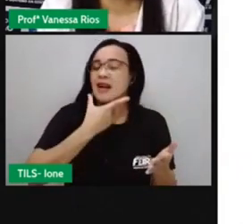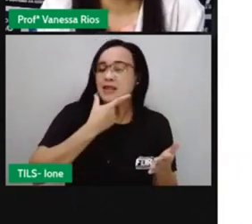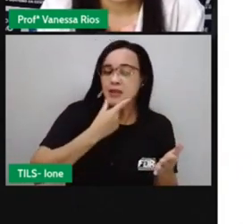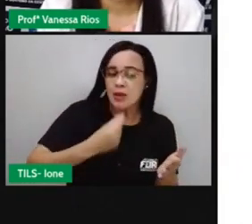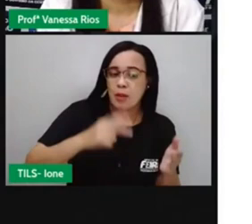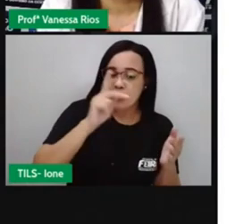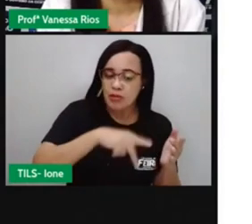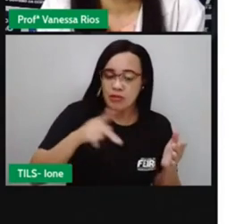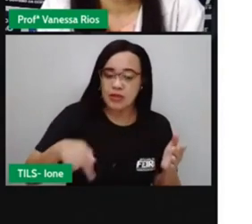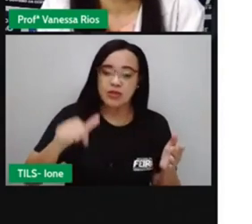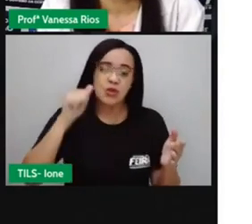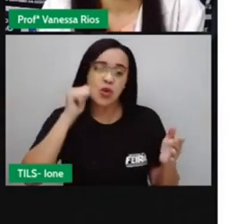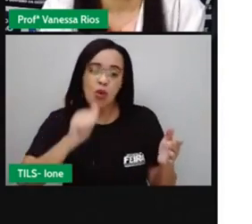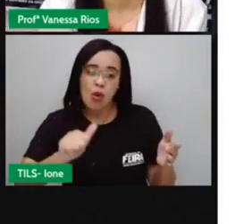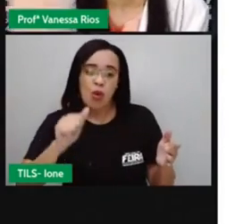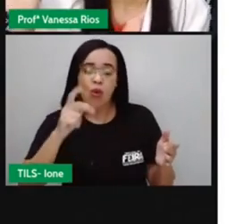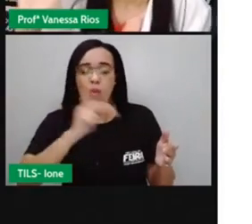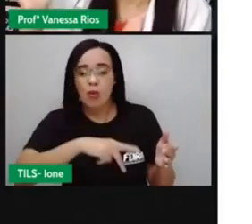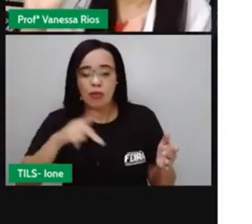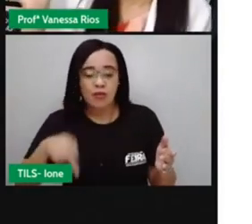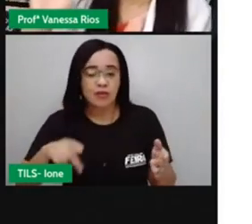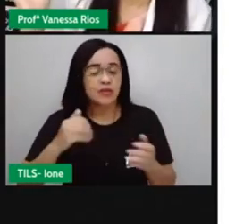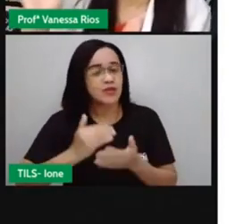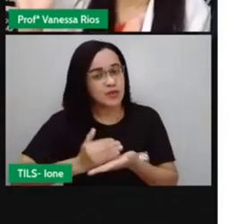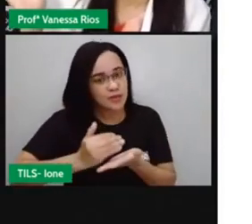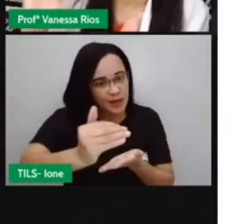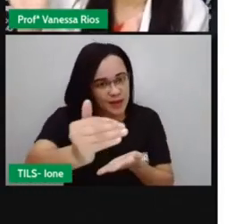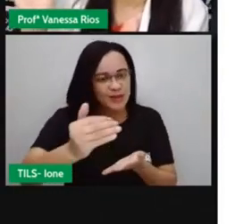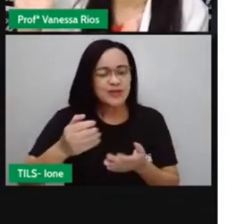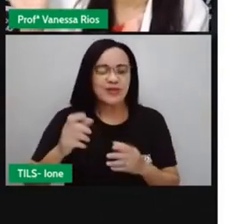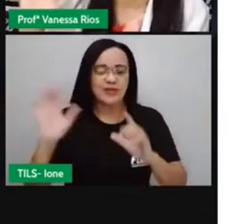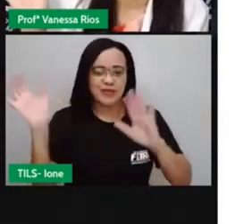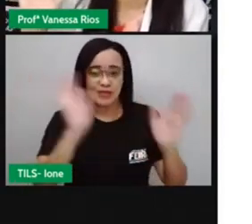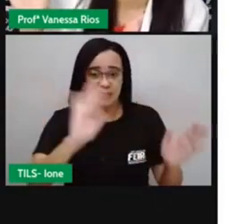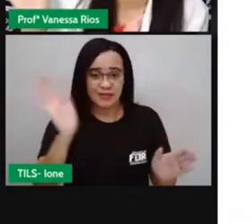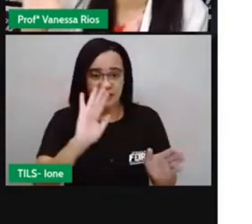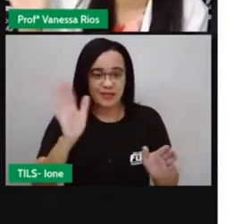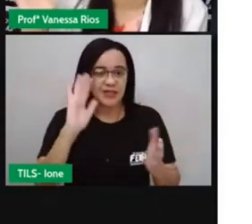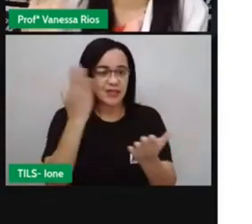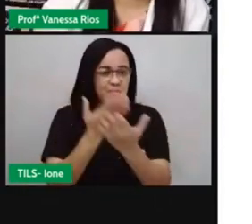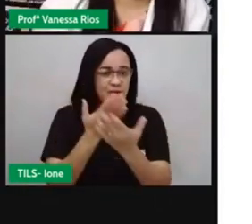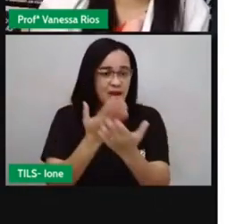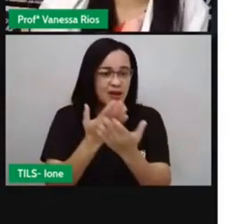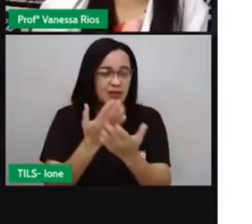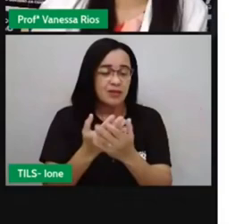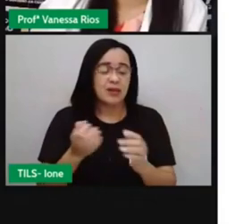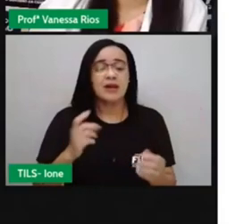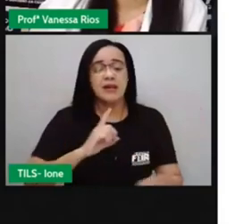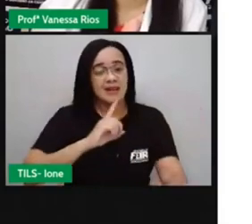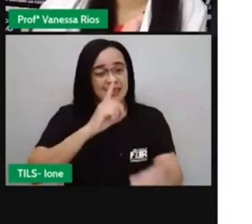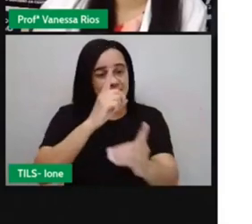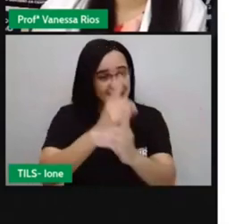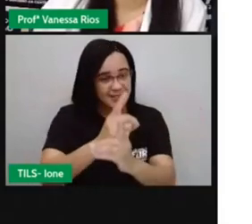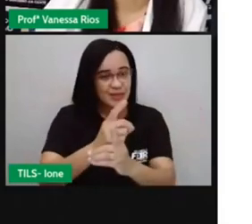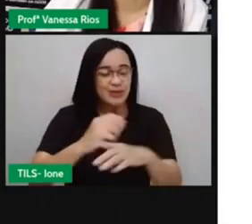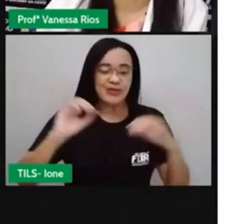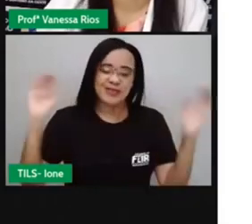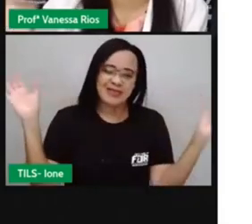seguimento a essa videoaula. E a gente se encontra, tá bom? Tchau, tchau, turma.